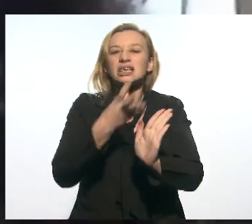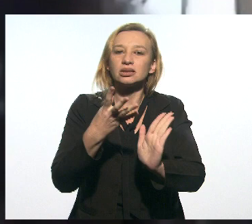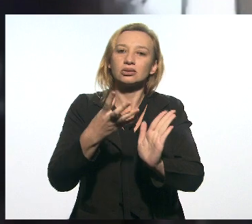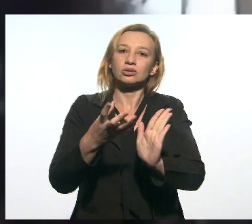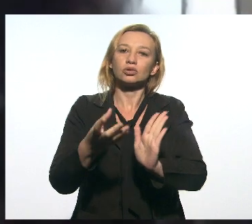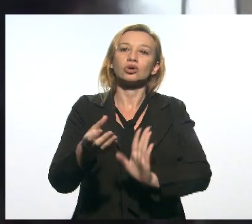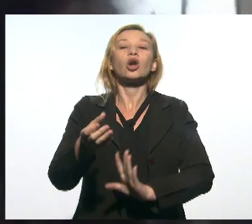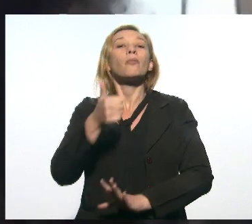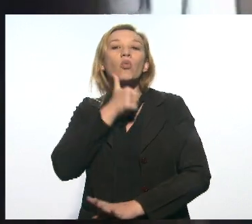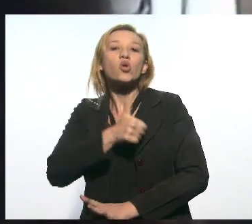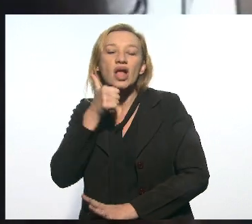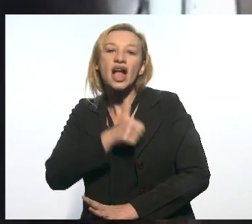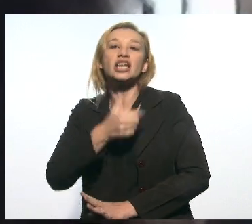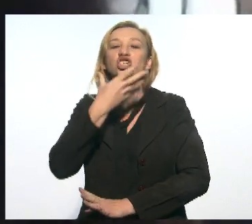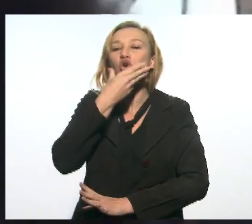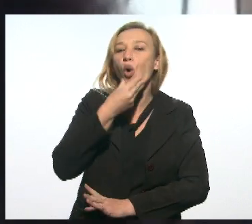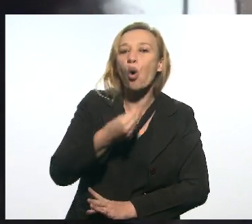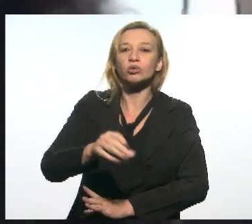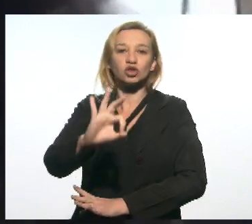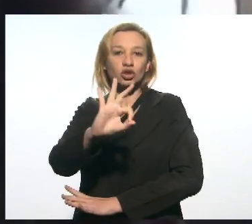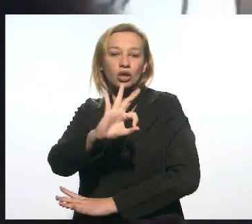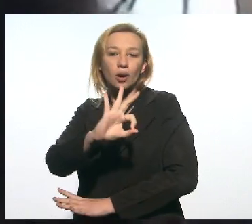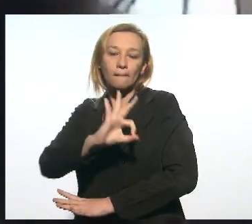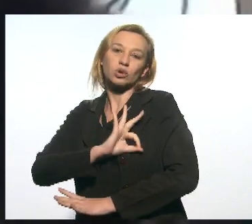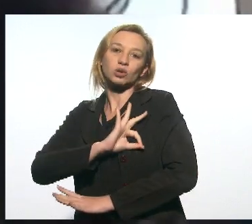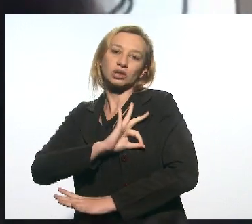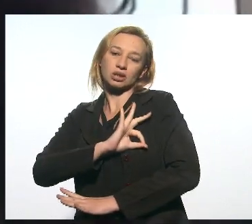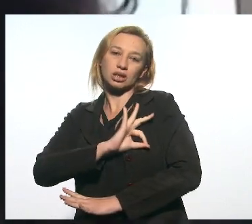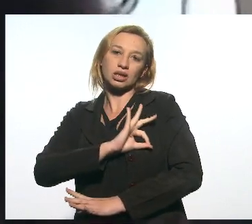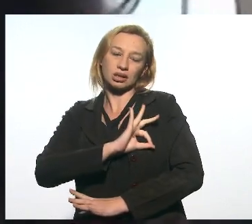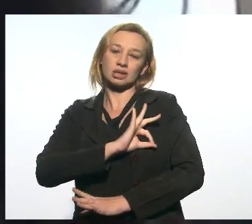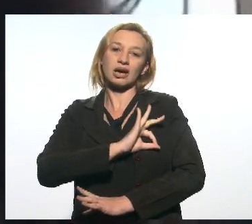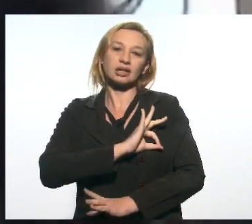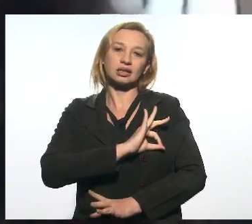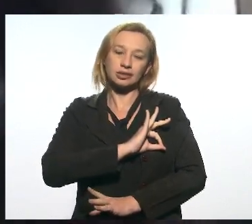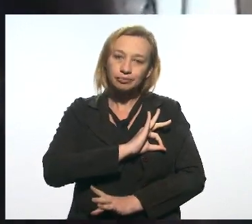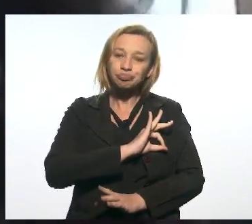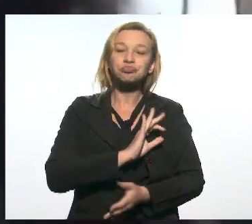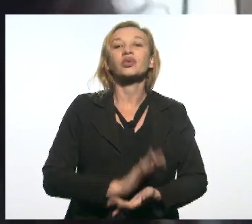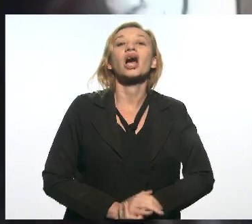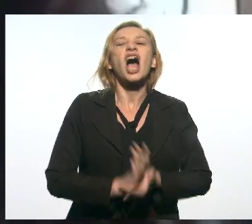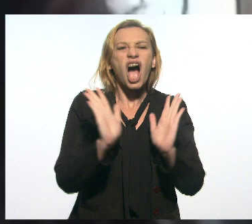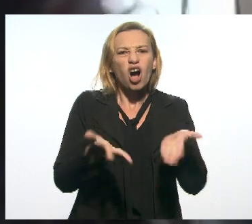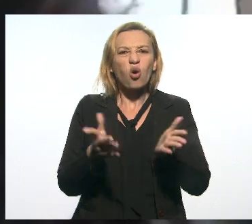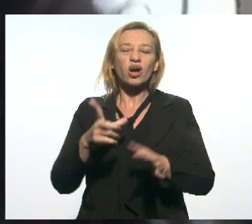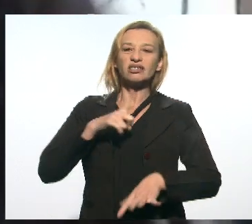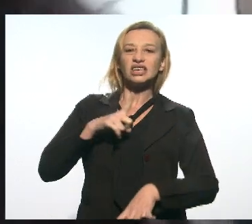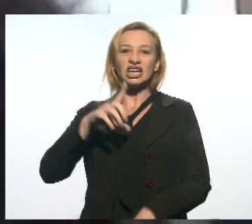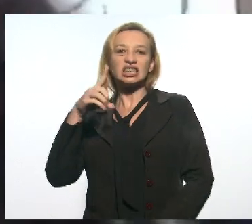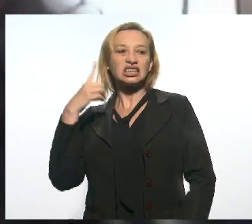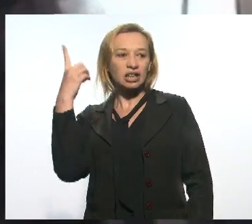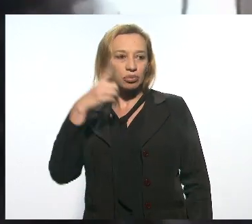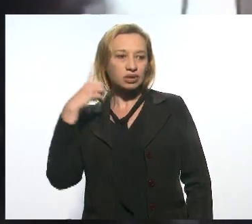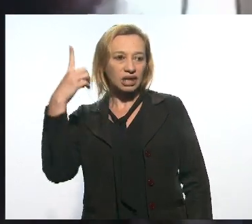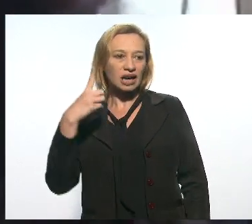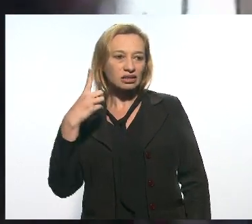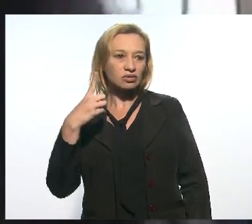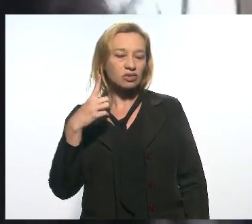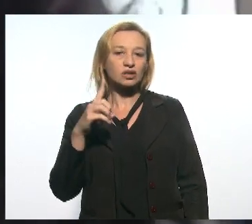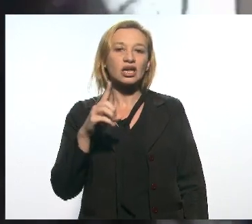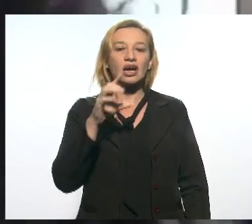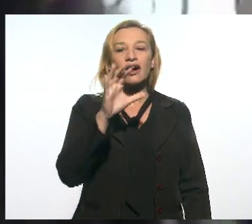mulheres e homens que estão na área da segurança. Agora tem deputados fascistas, de